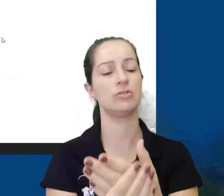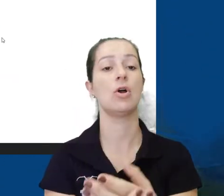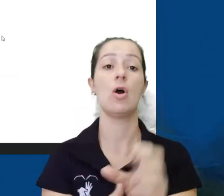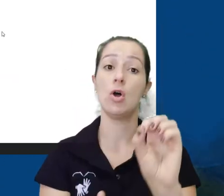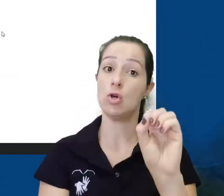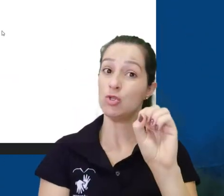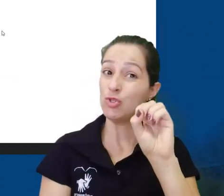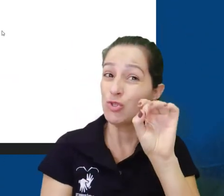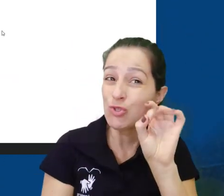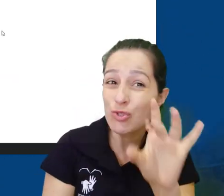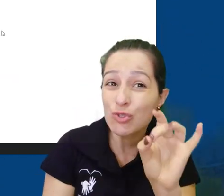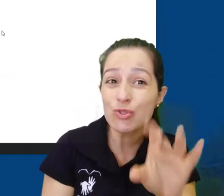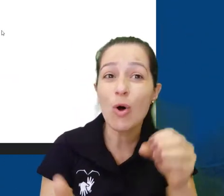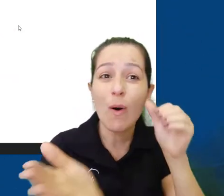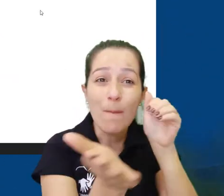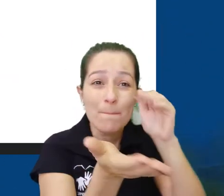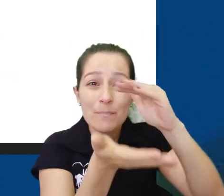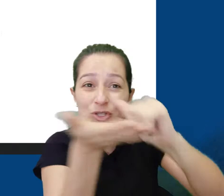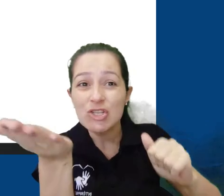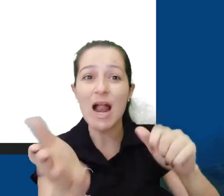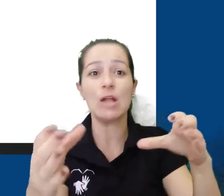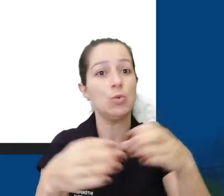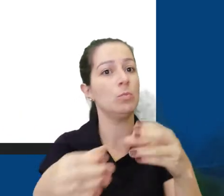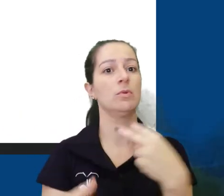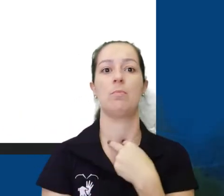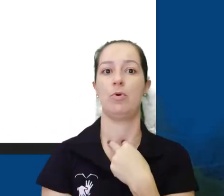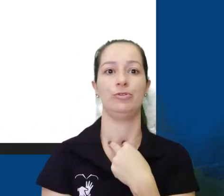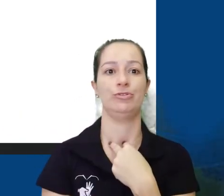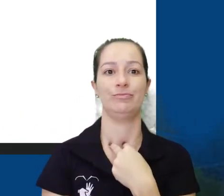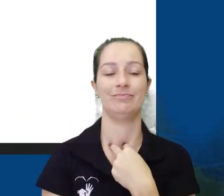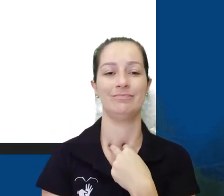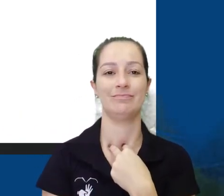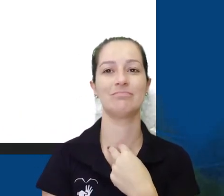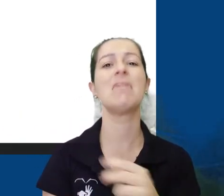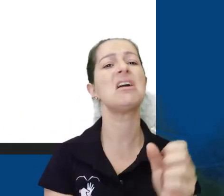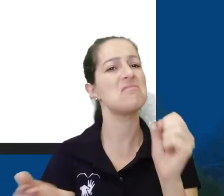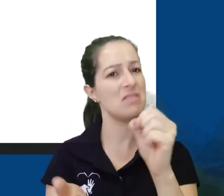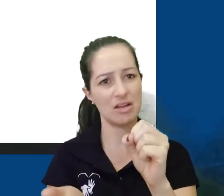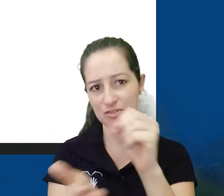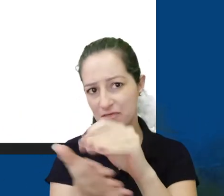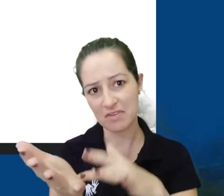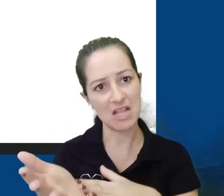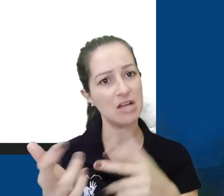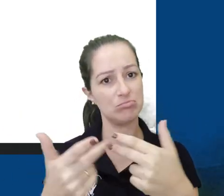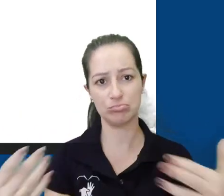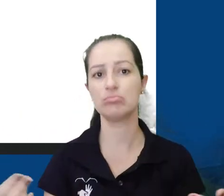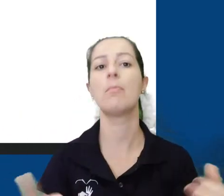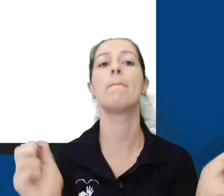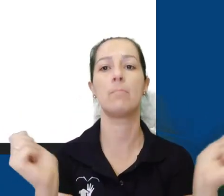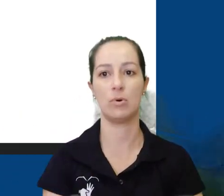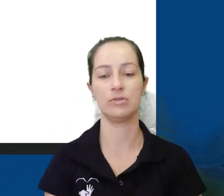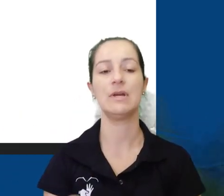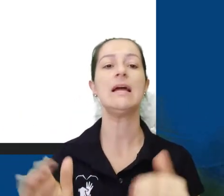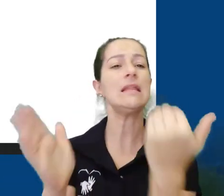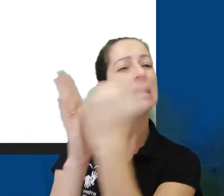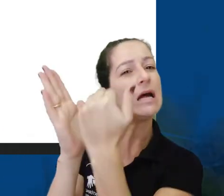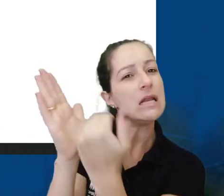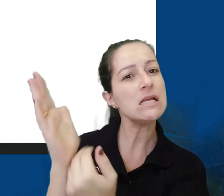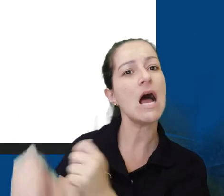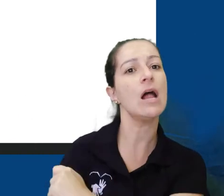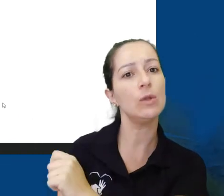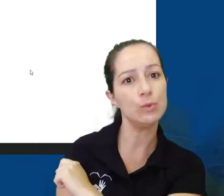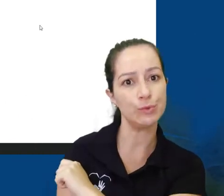só não vai poder excluir essa turma. Abaixo da lista de professores temos a lista com os alunos que estão participando dessa turma.